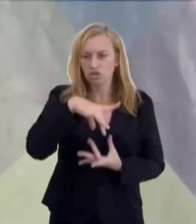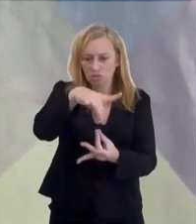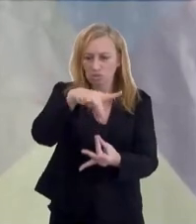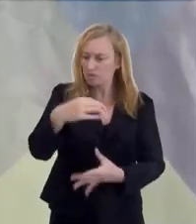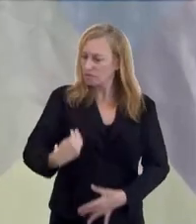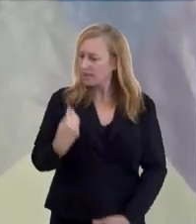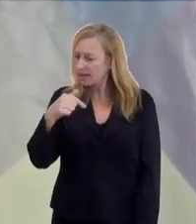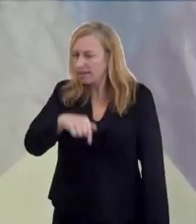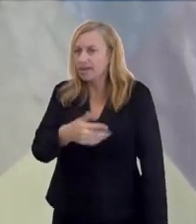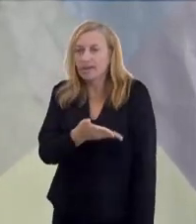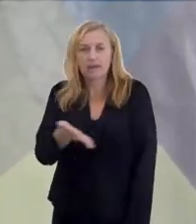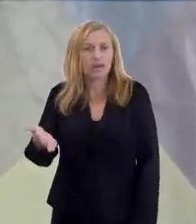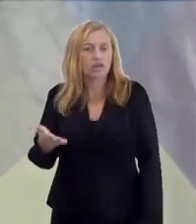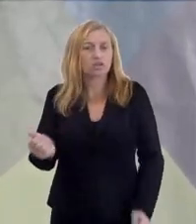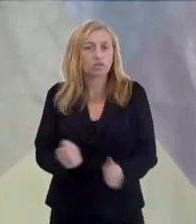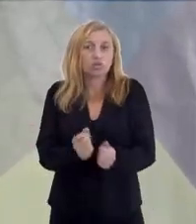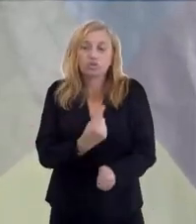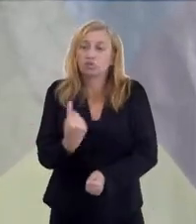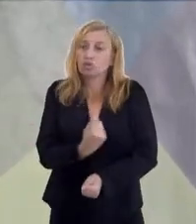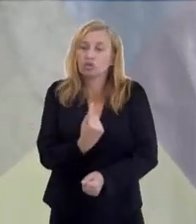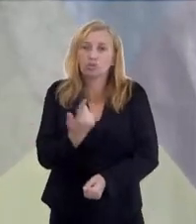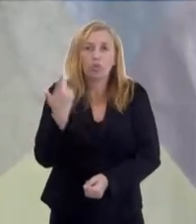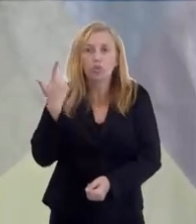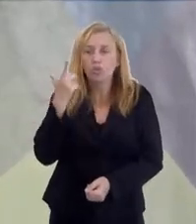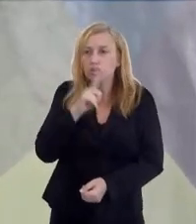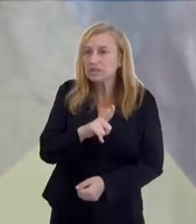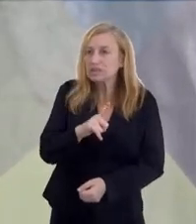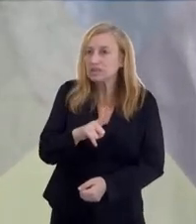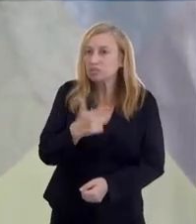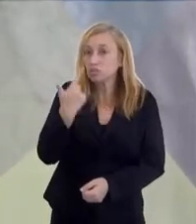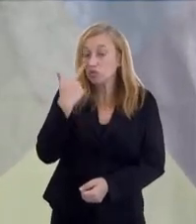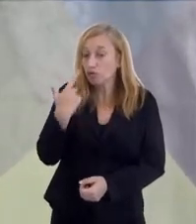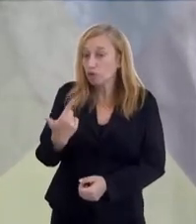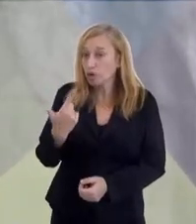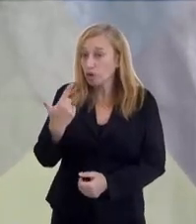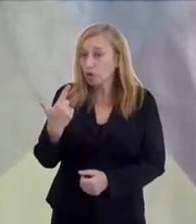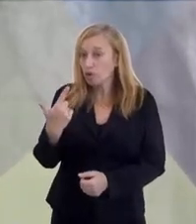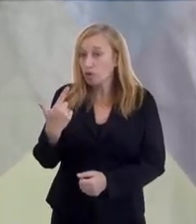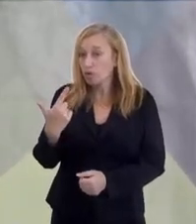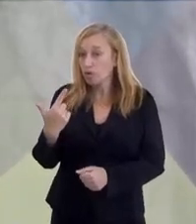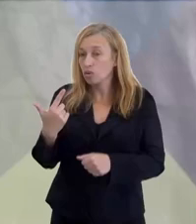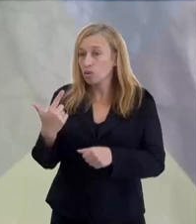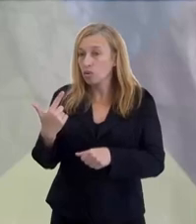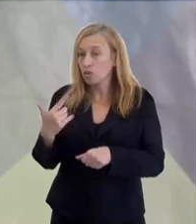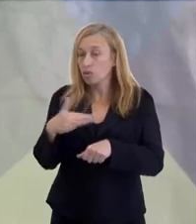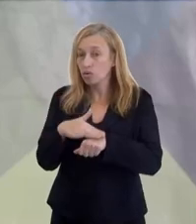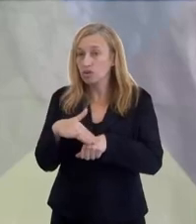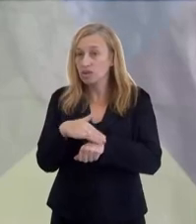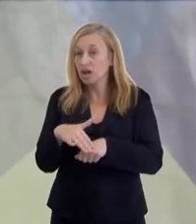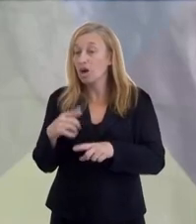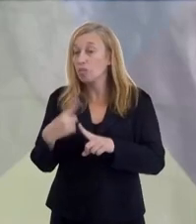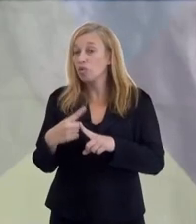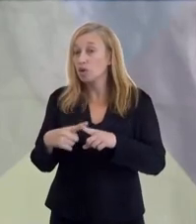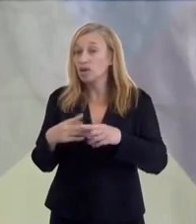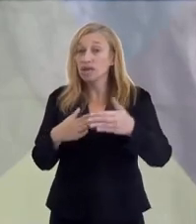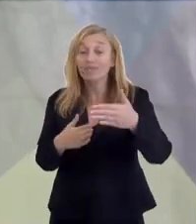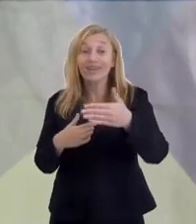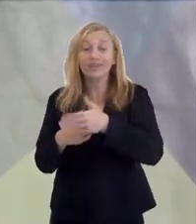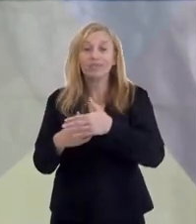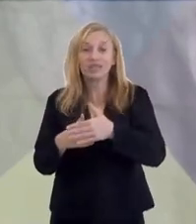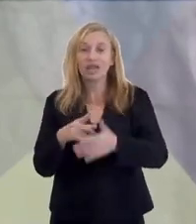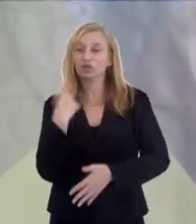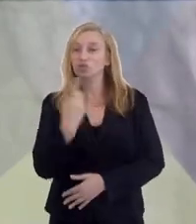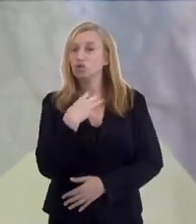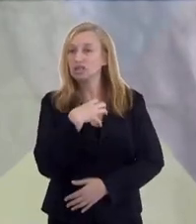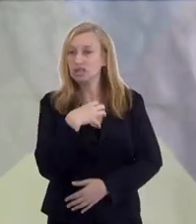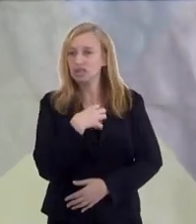fazendo esse trabalho, eles estão aqui em volta de nós. Nós não conseguimos acessá-los porque os nossos sentidos são limitados. então muitos